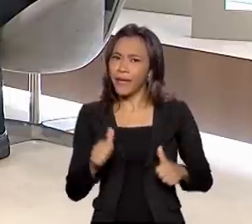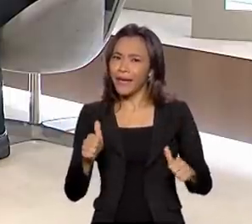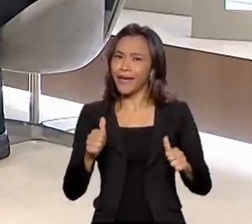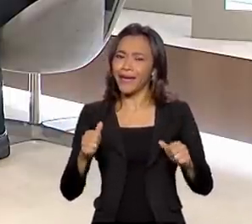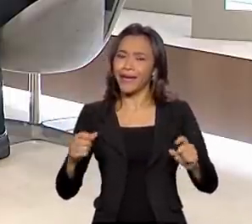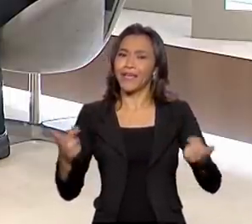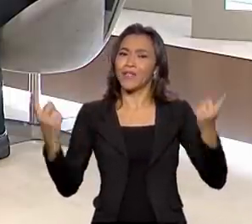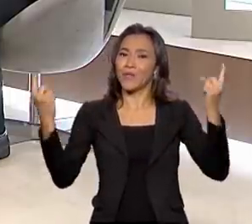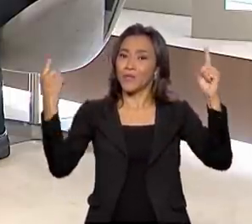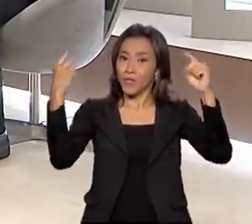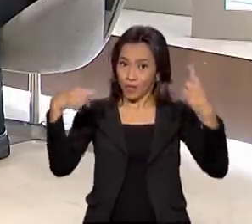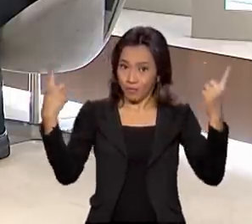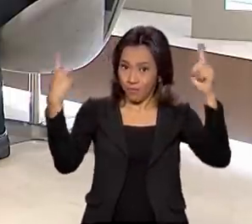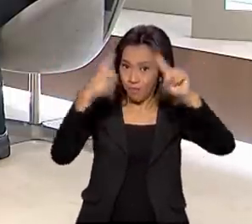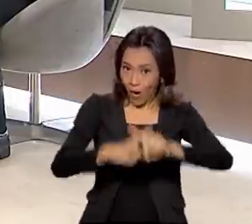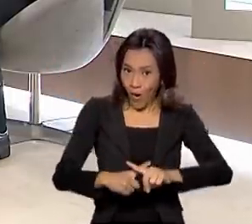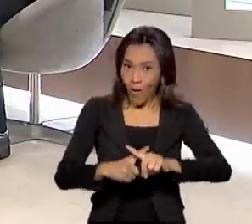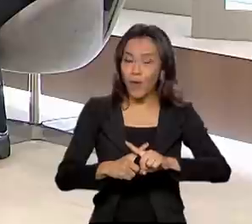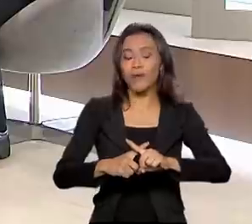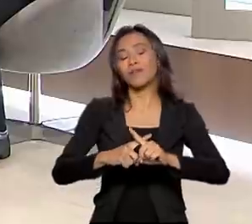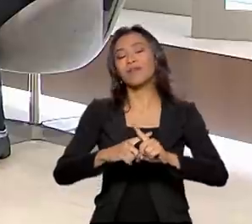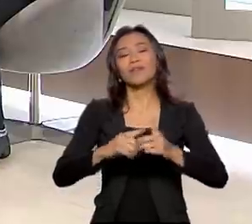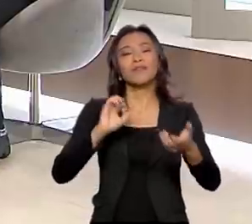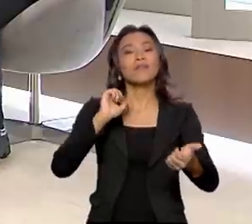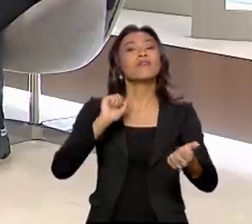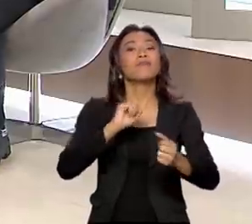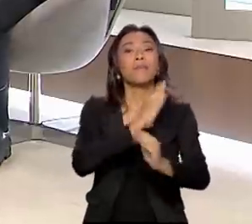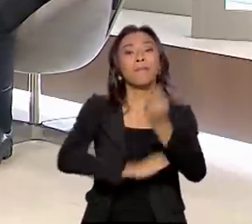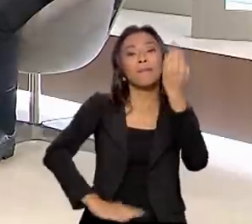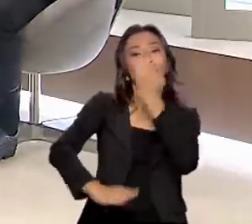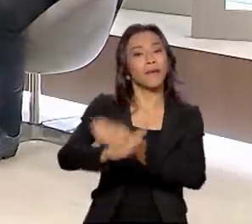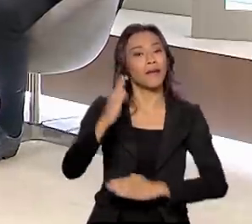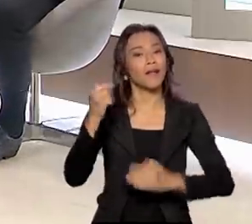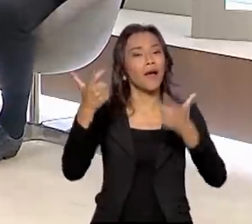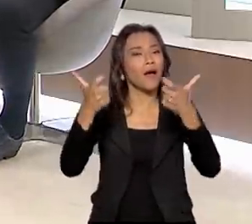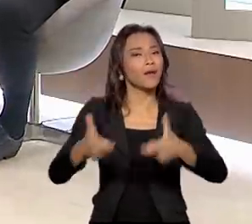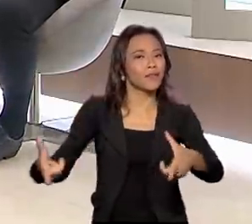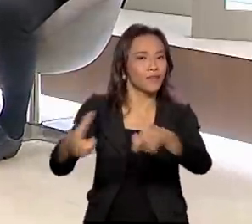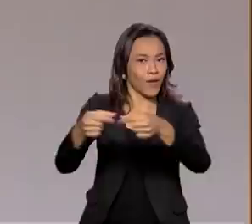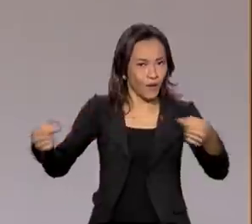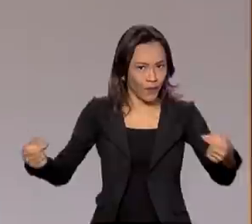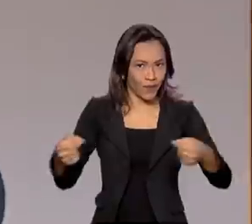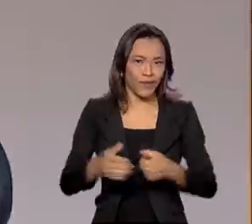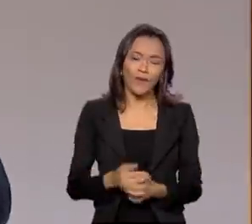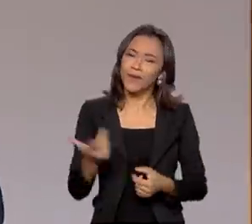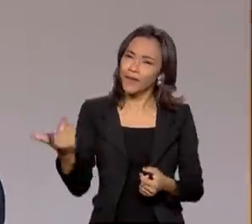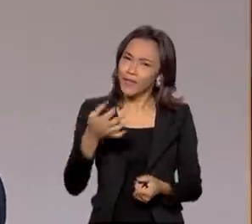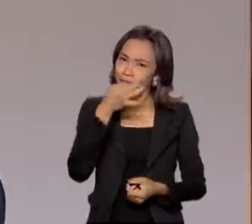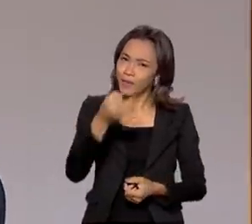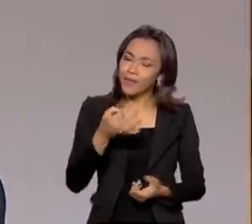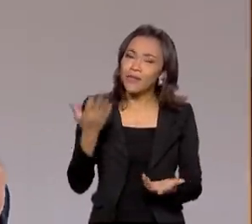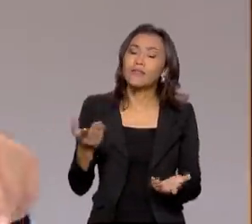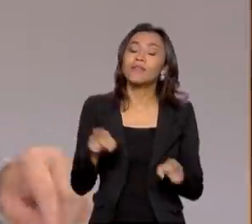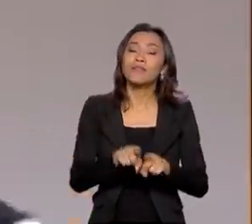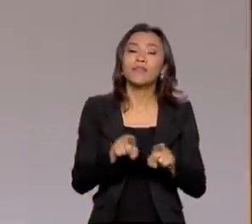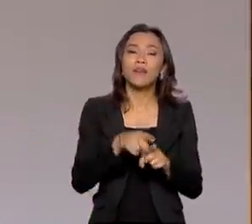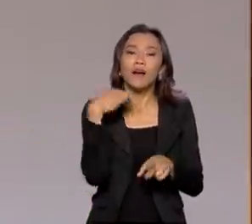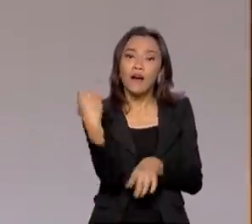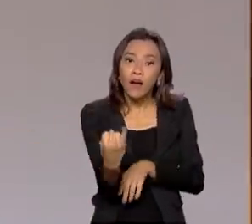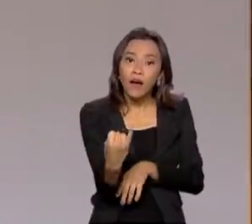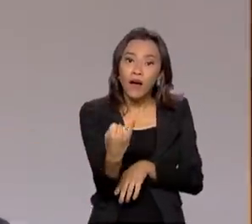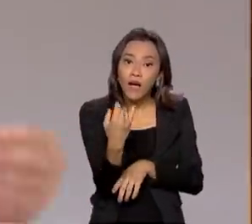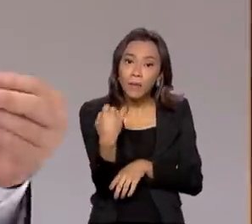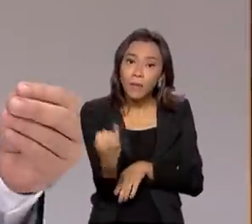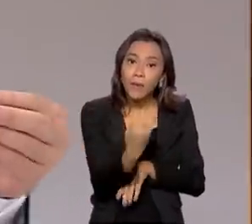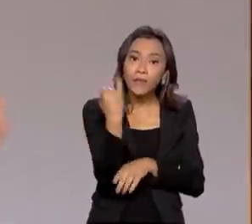Jogos Olímpicos e Paralímpicos de Tóquio. Eu queria que o senhor fizesse uma avaliação da participação do Brasil nos Jogos e a importância do Bolso